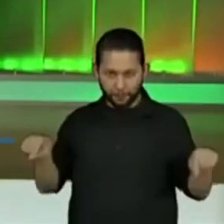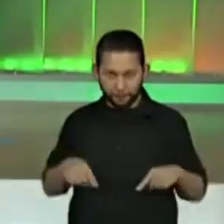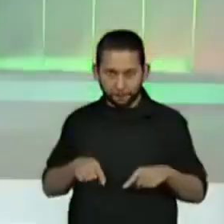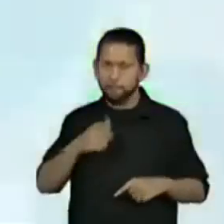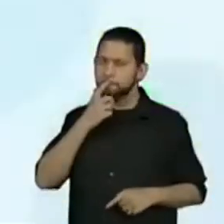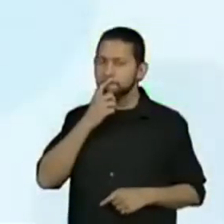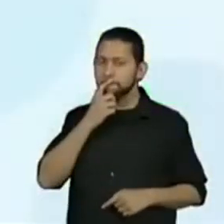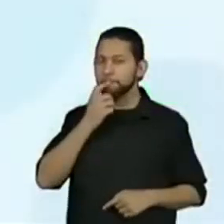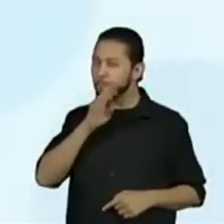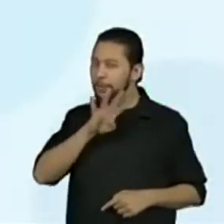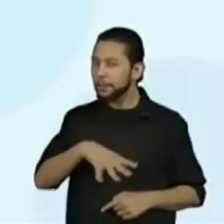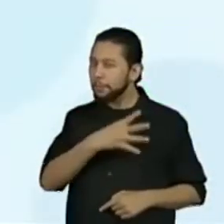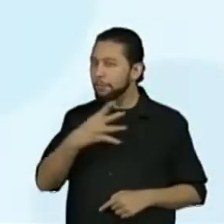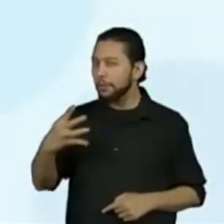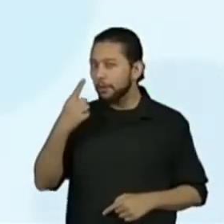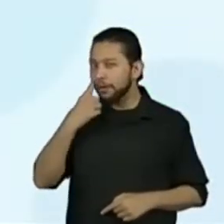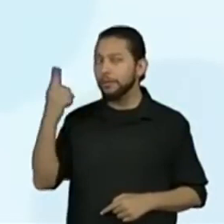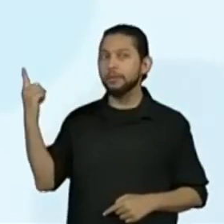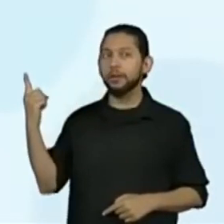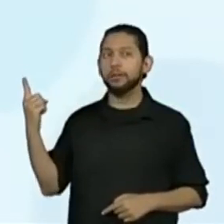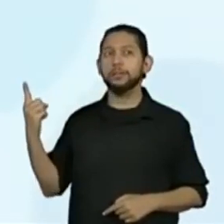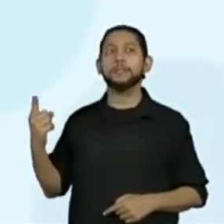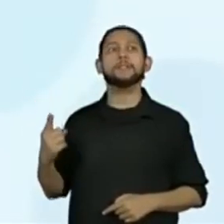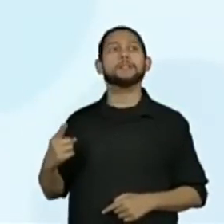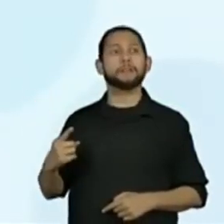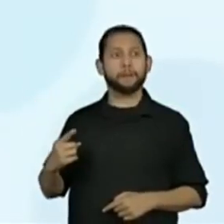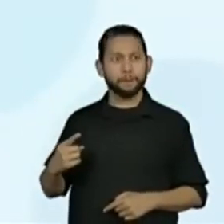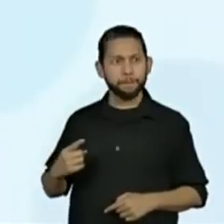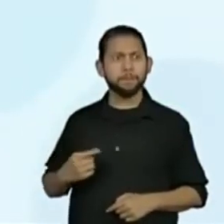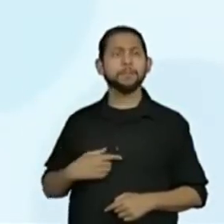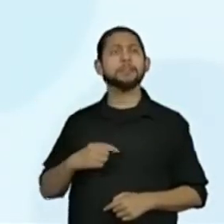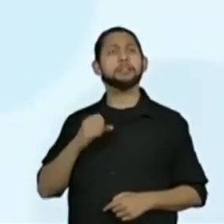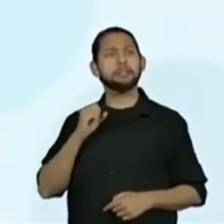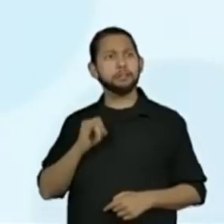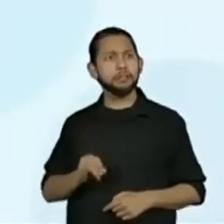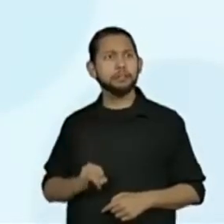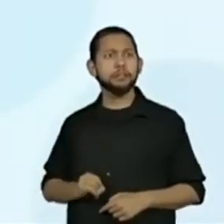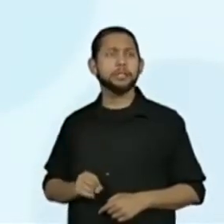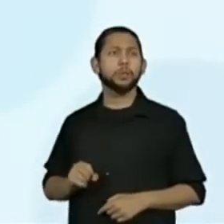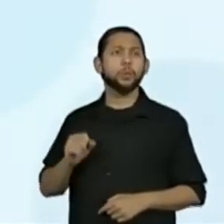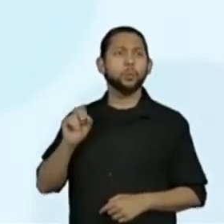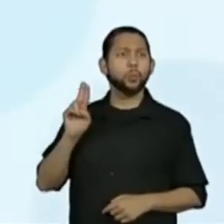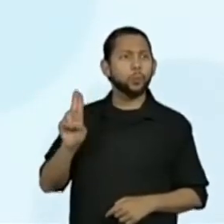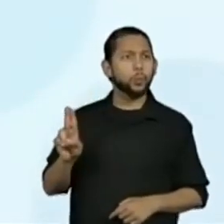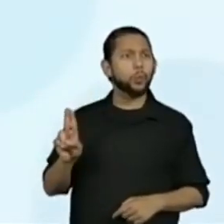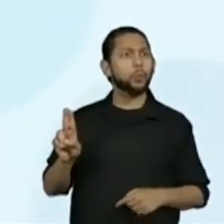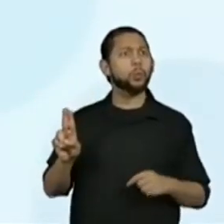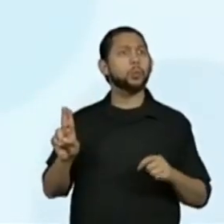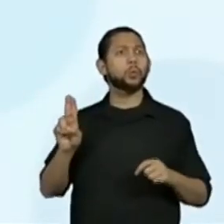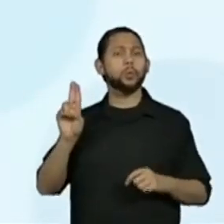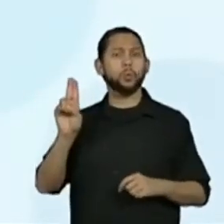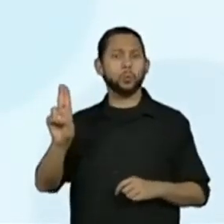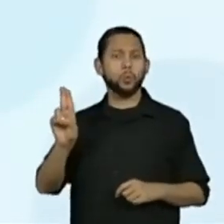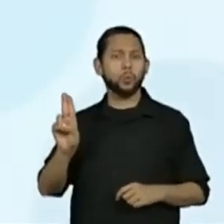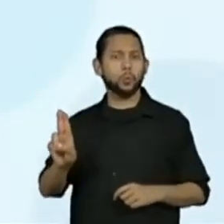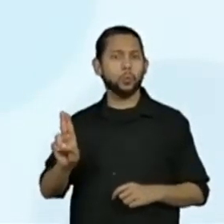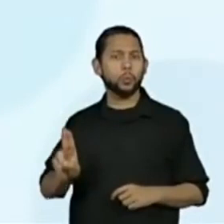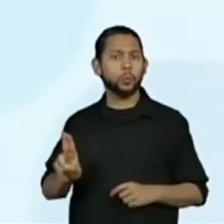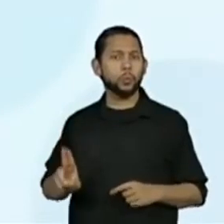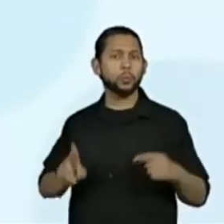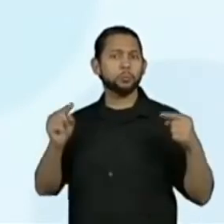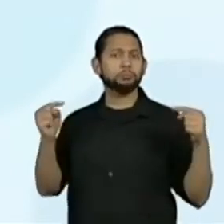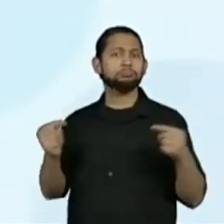ver aí uma frequência, uma regularidade. Olha só. Vou deixar apenas